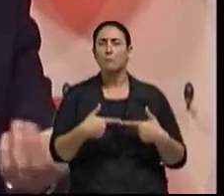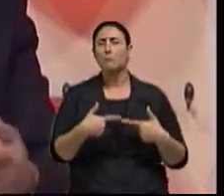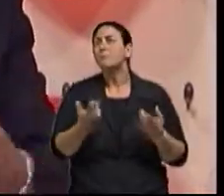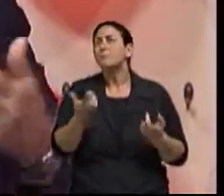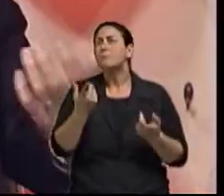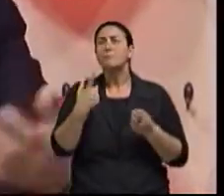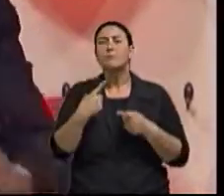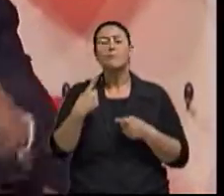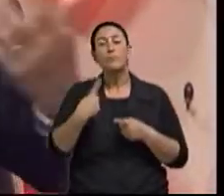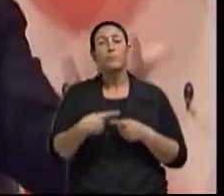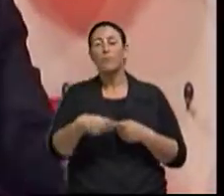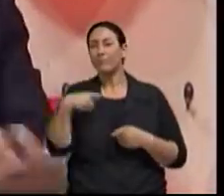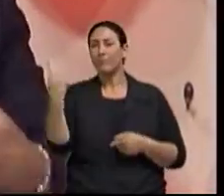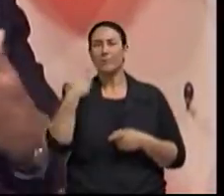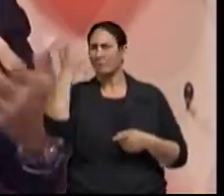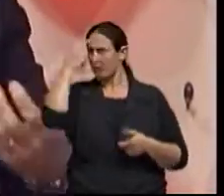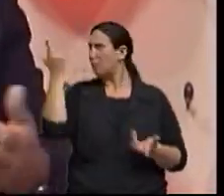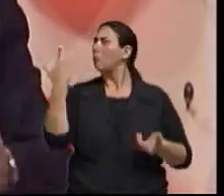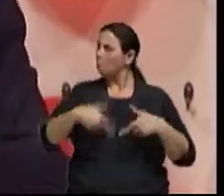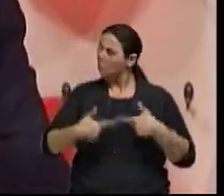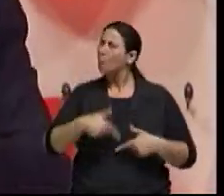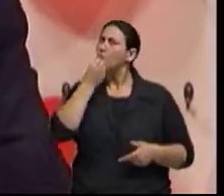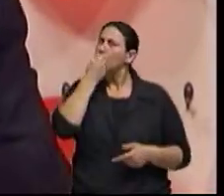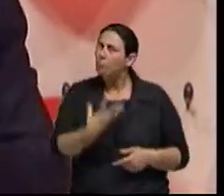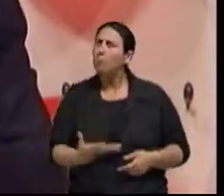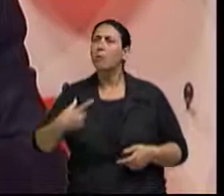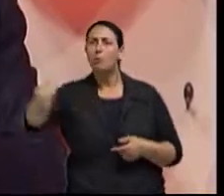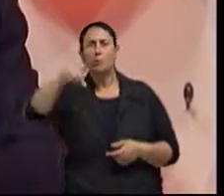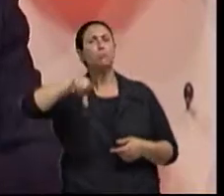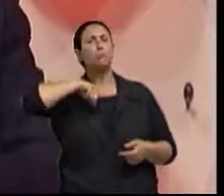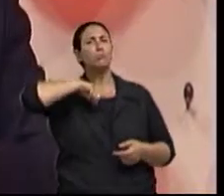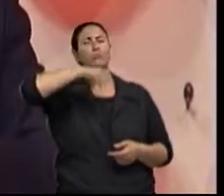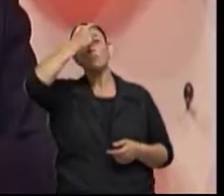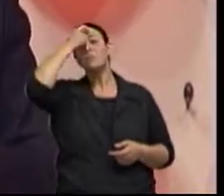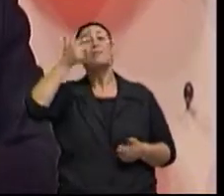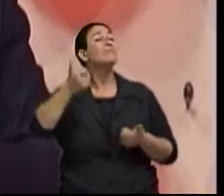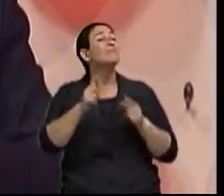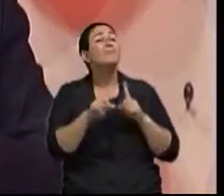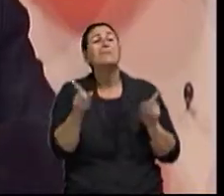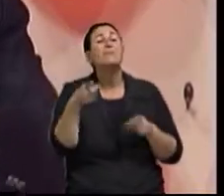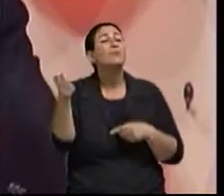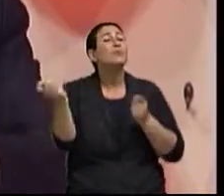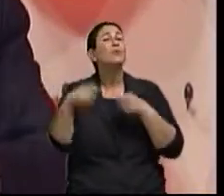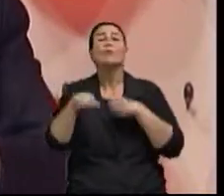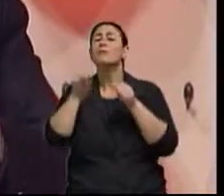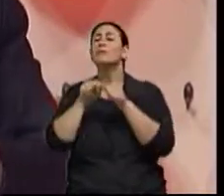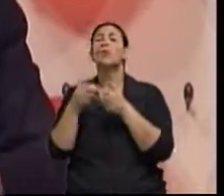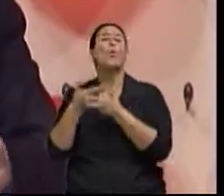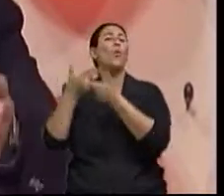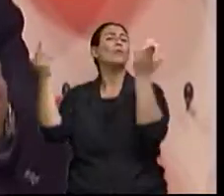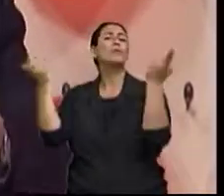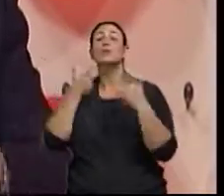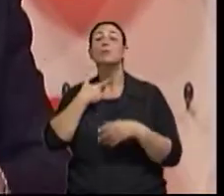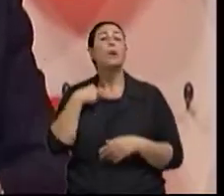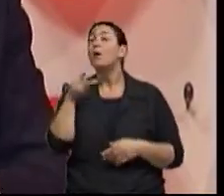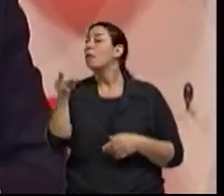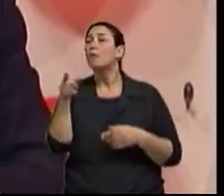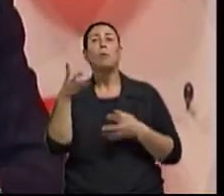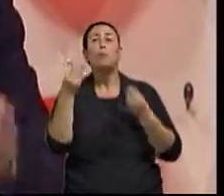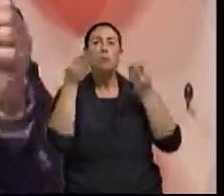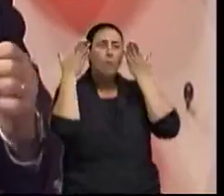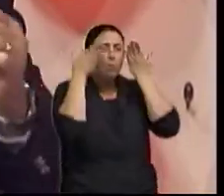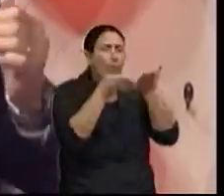também podem pensar que trabalhar é digno, mas poderia ter fazendo as coisas que gosta, mas não, eles ficam muito